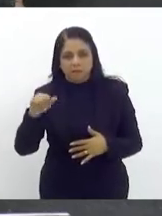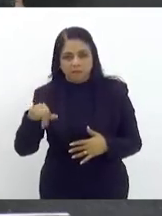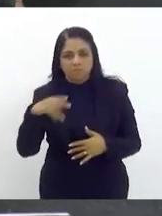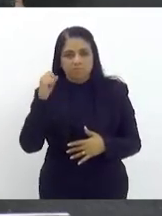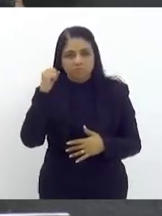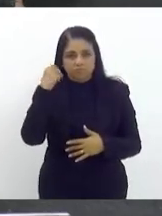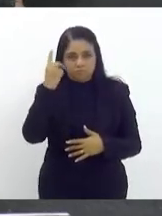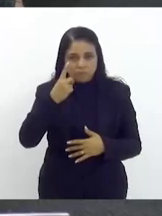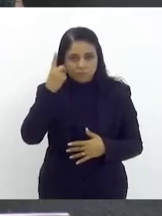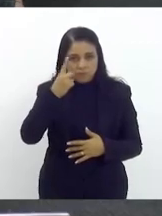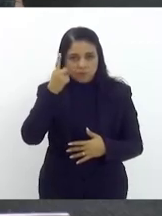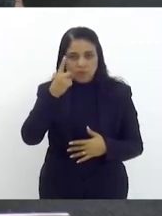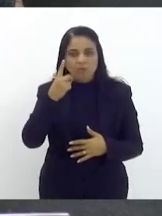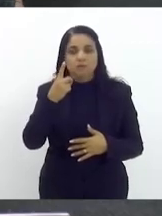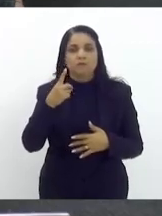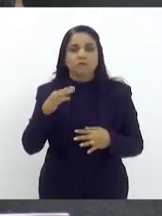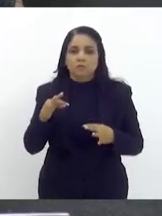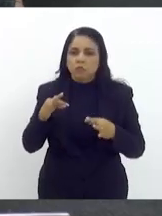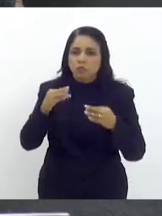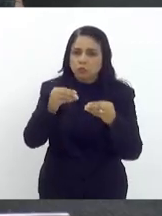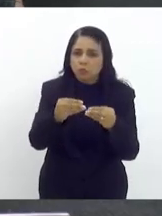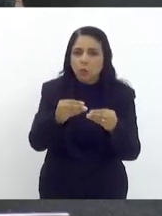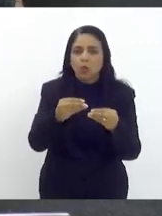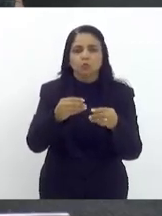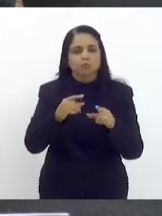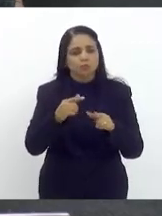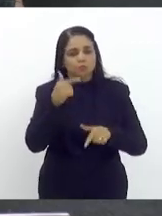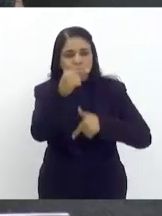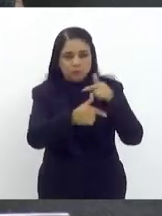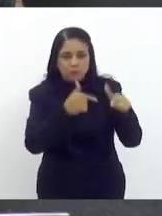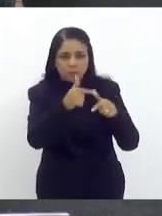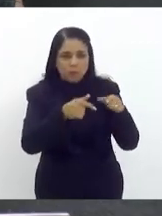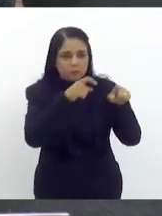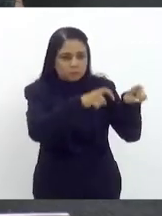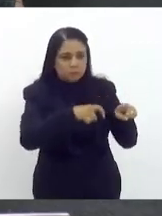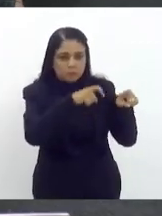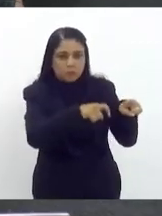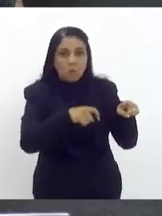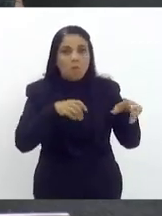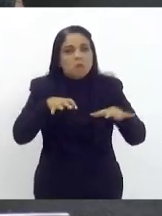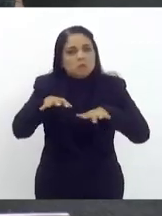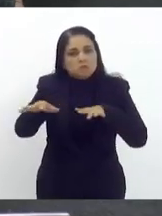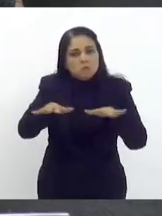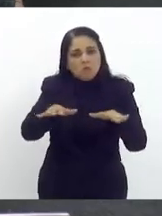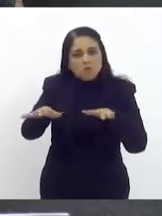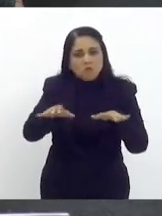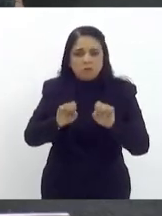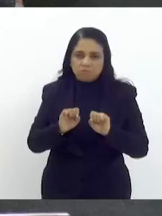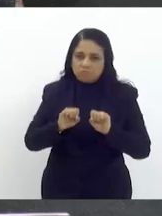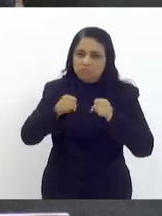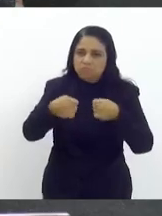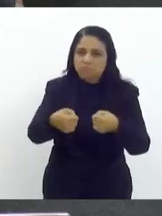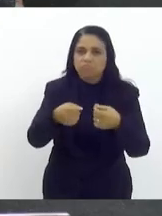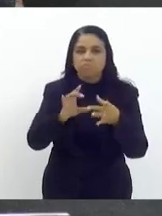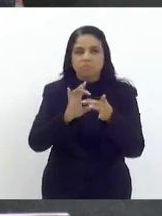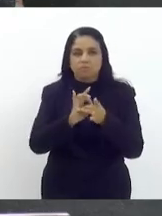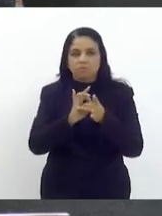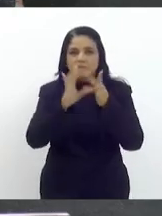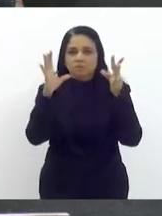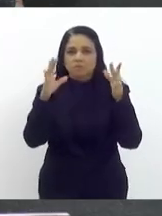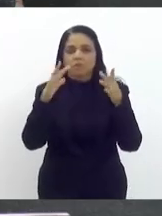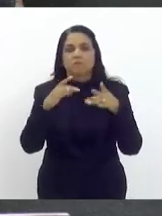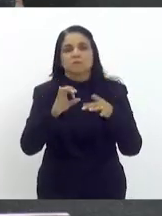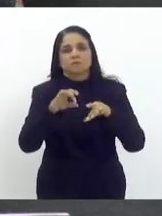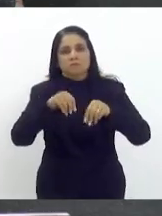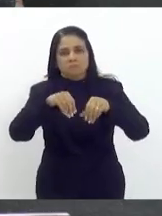e aos nobres combatentes do campo organizados nesse movimento que é tão importante para a defesa da democratização da